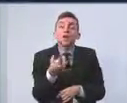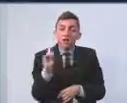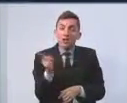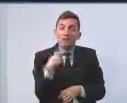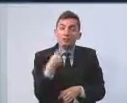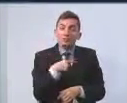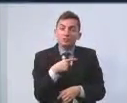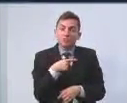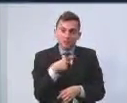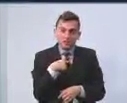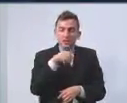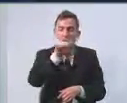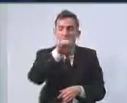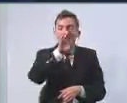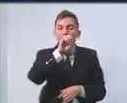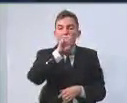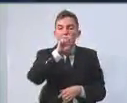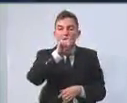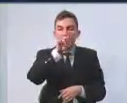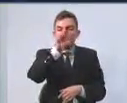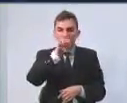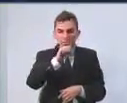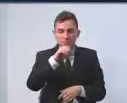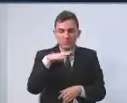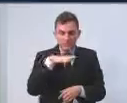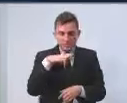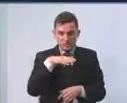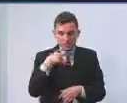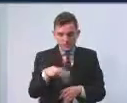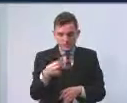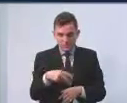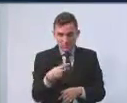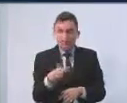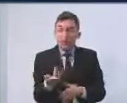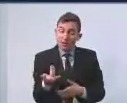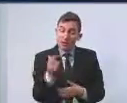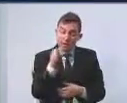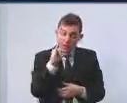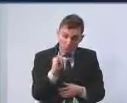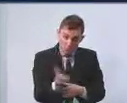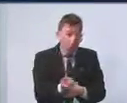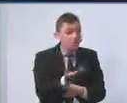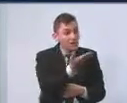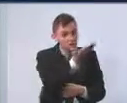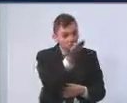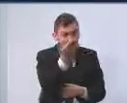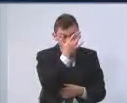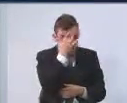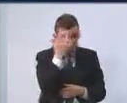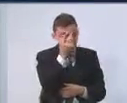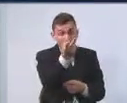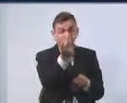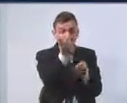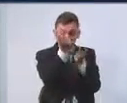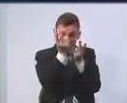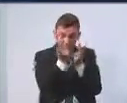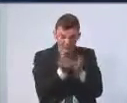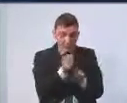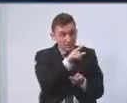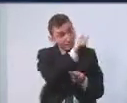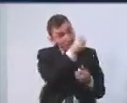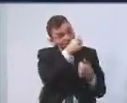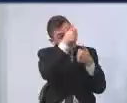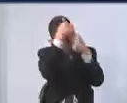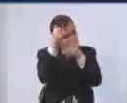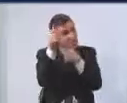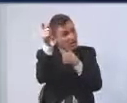disso, nosso albergo municipal, que aproveita a oportunidade para convidar as pessoas a visitá-lo e vêem a sua